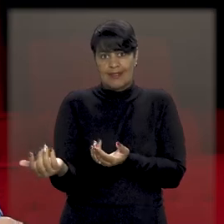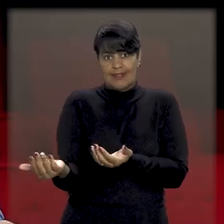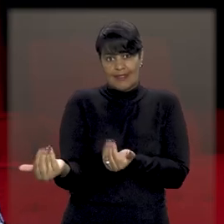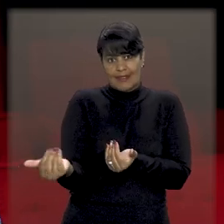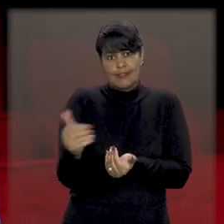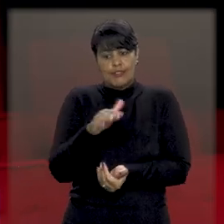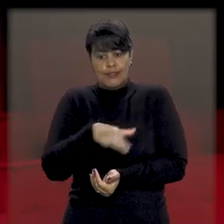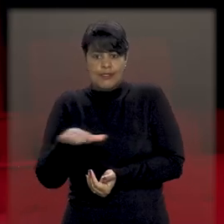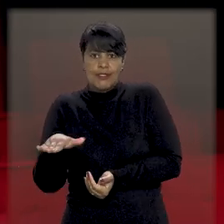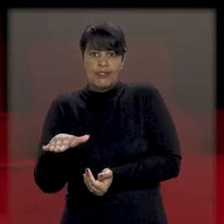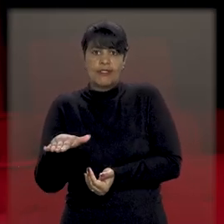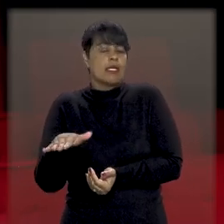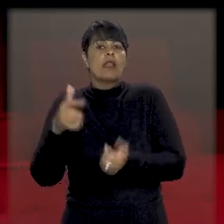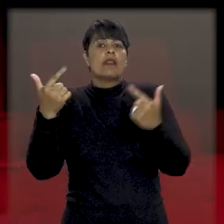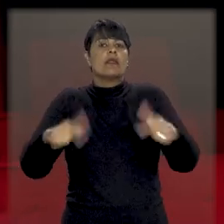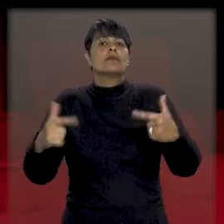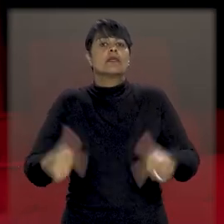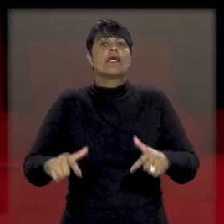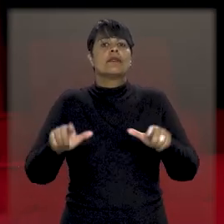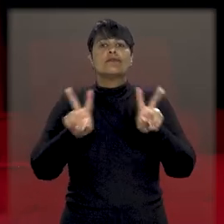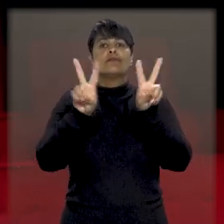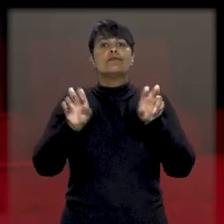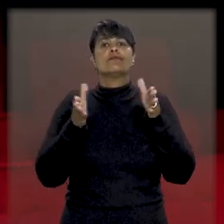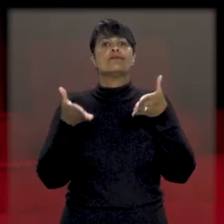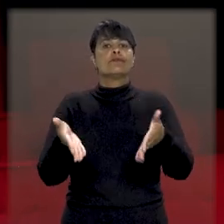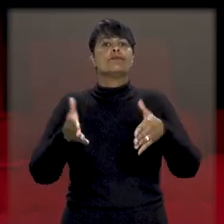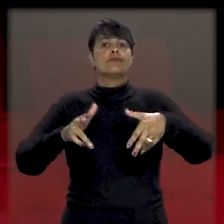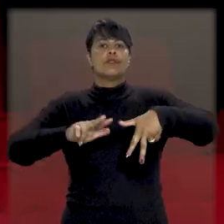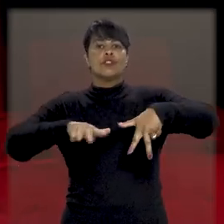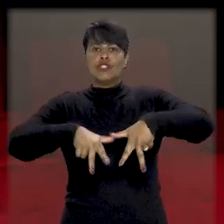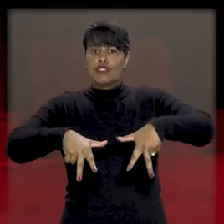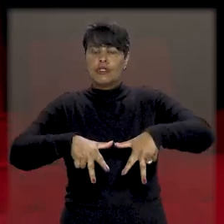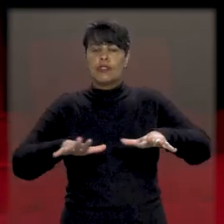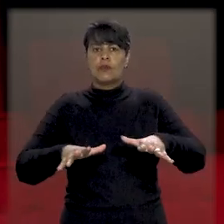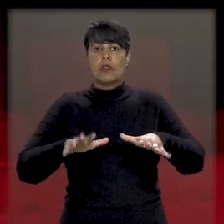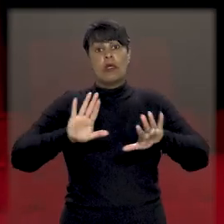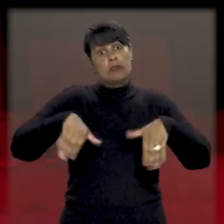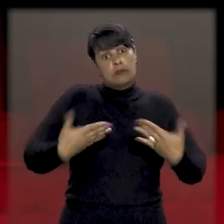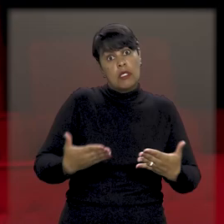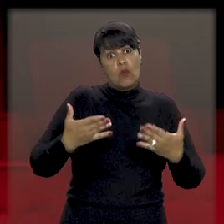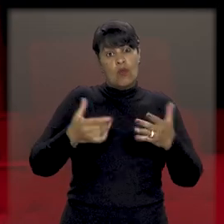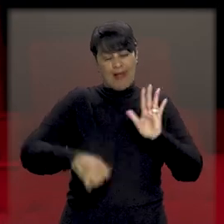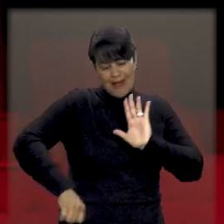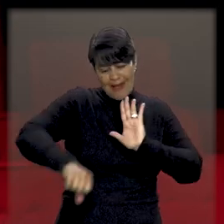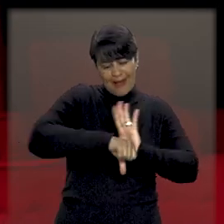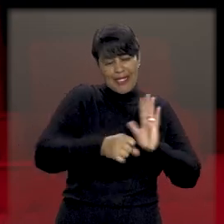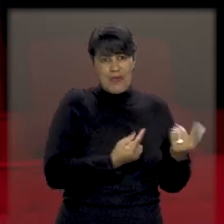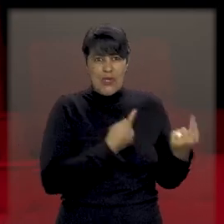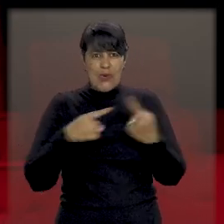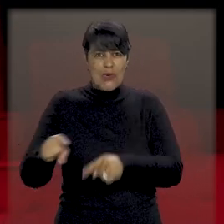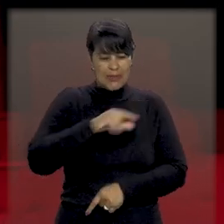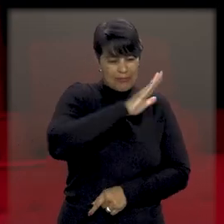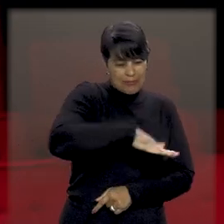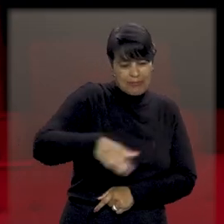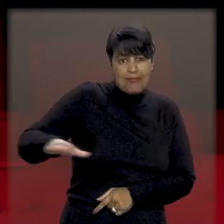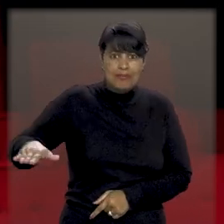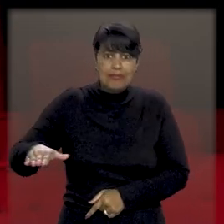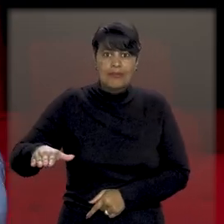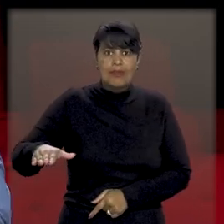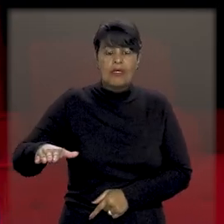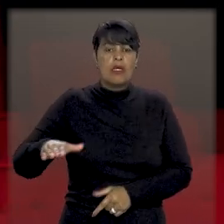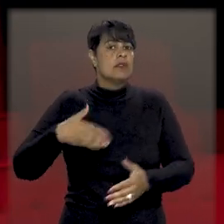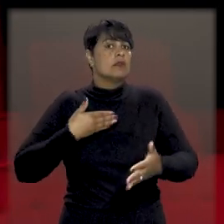perpassa a submissão do gênero, tanto que o crime é praticado contra meninos e meninas, sendo o gênero da vítima